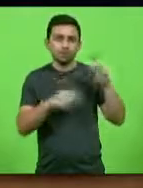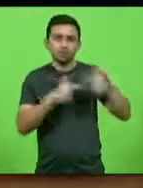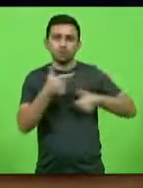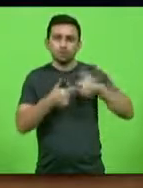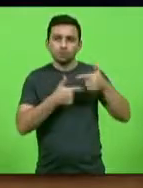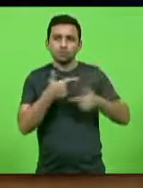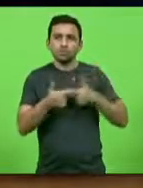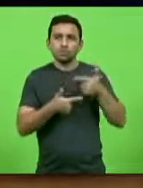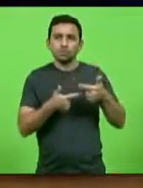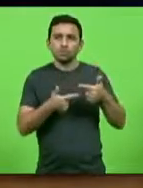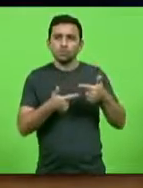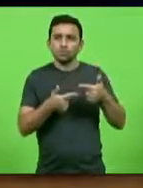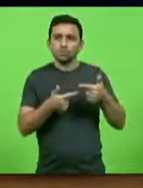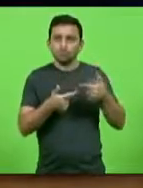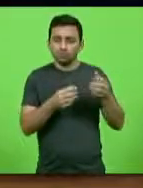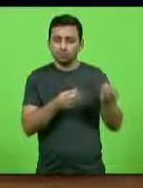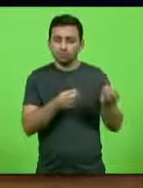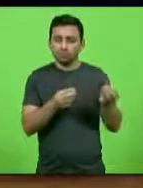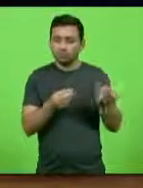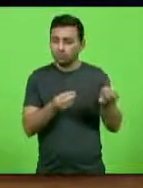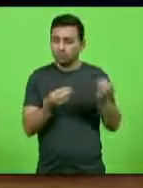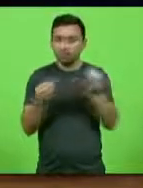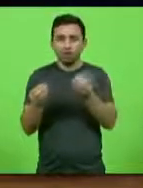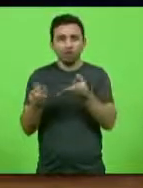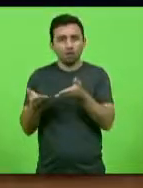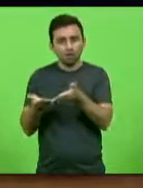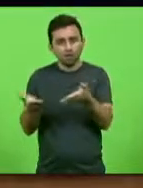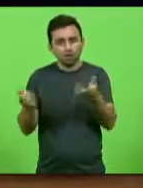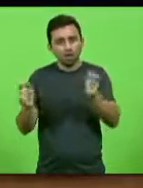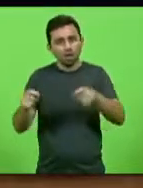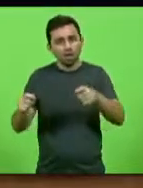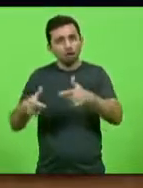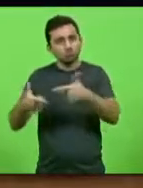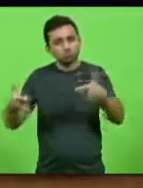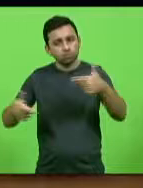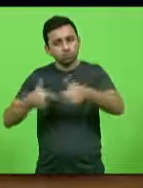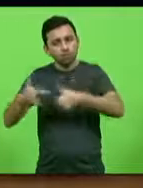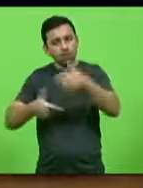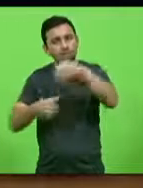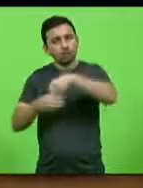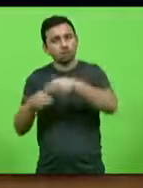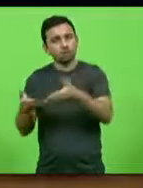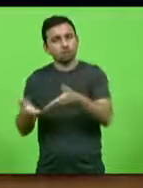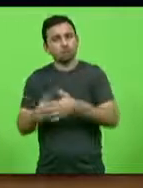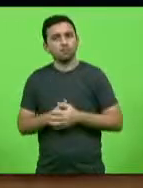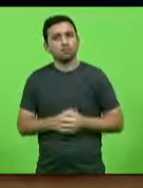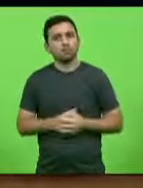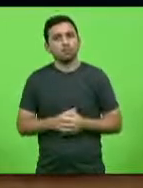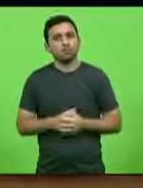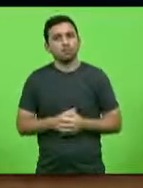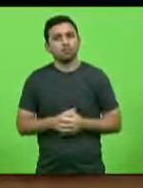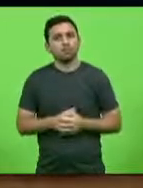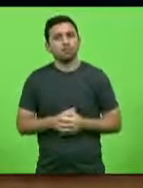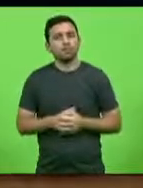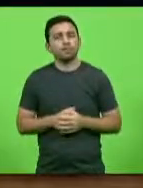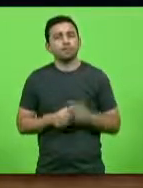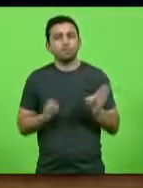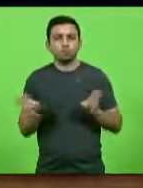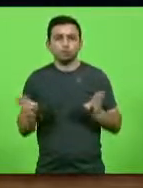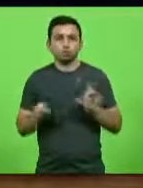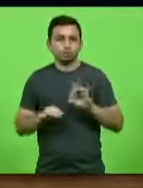justo que entregar essa parte desse patrimônio para que eles possam ampliar as suas atividades. Seria, neste momento, essas